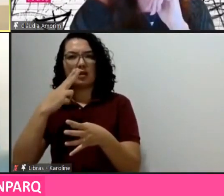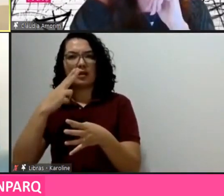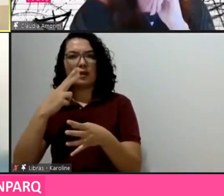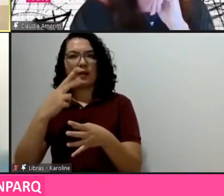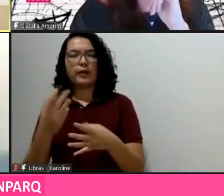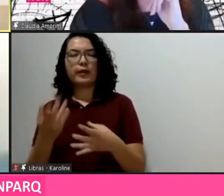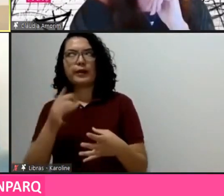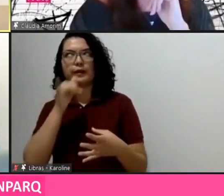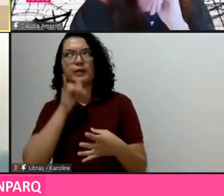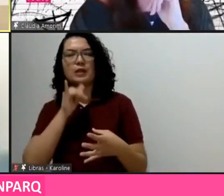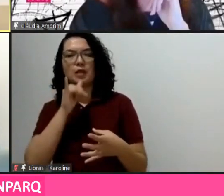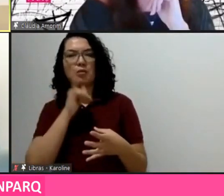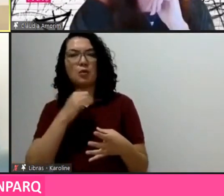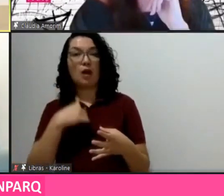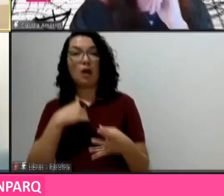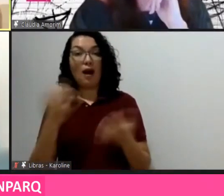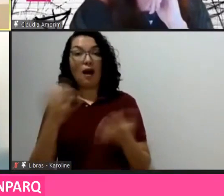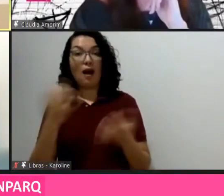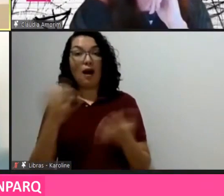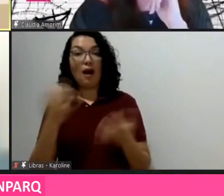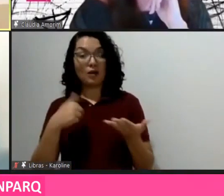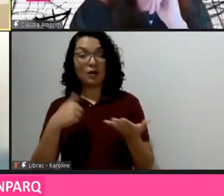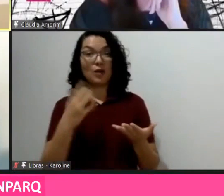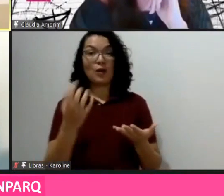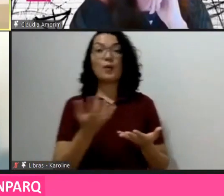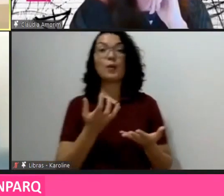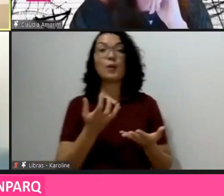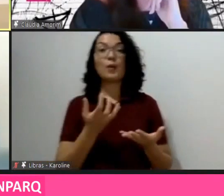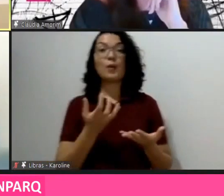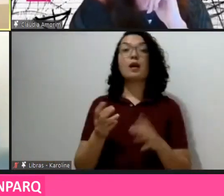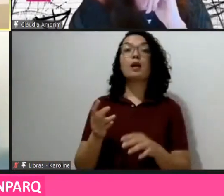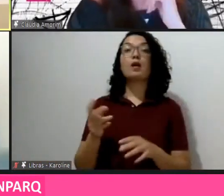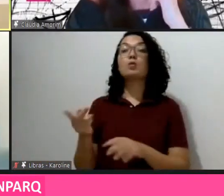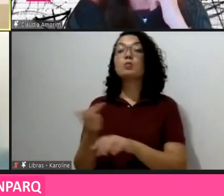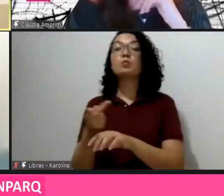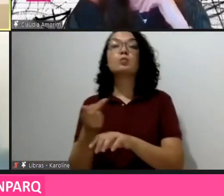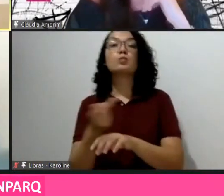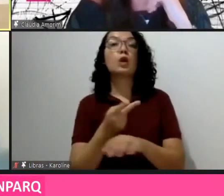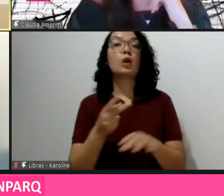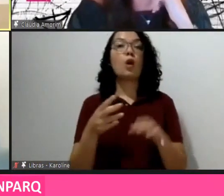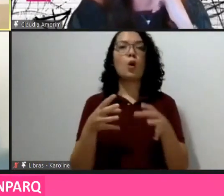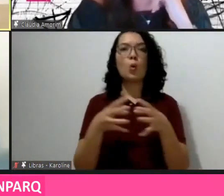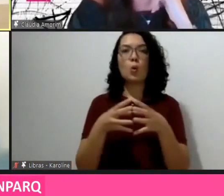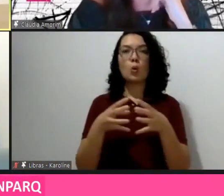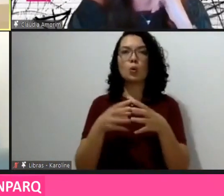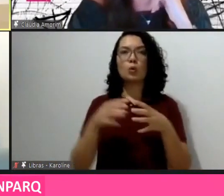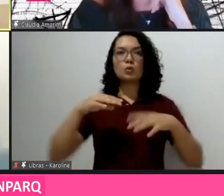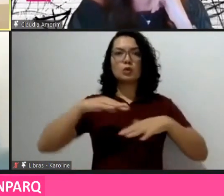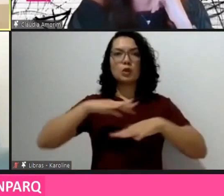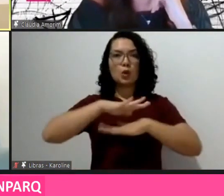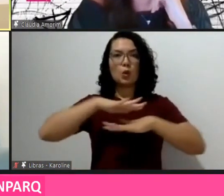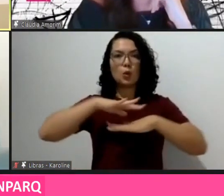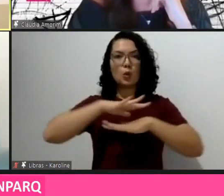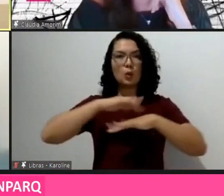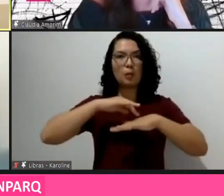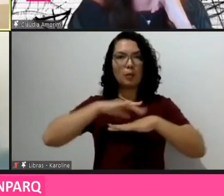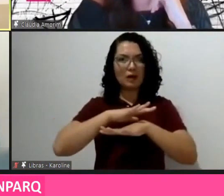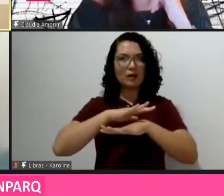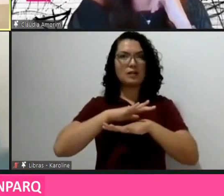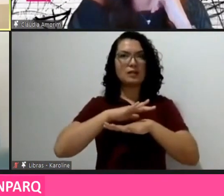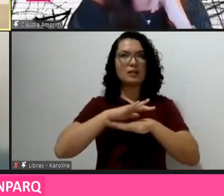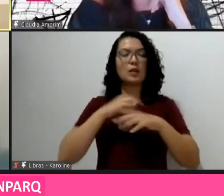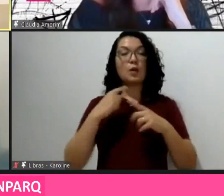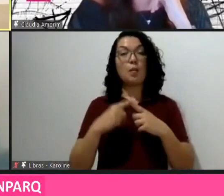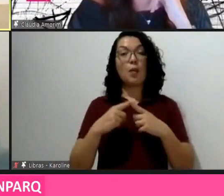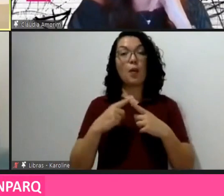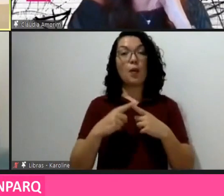fazer aplicação do ACV, fazer avaliações ambientais, e aí a gente tem um volume de estoque construído que é muito grande,